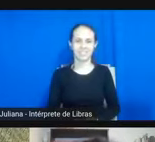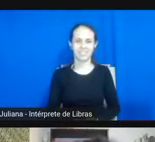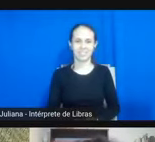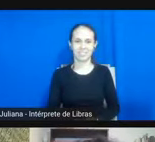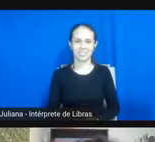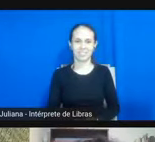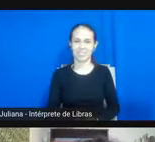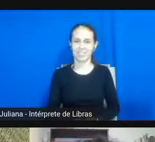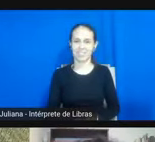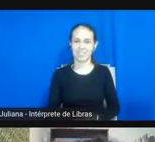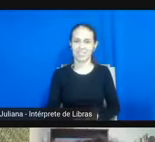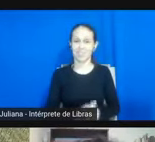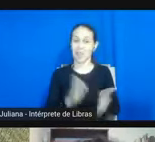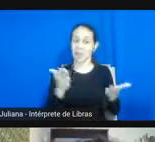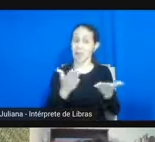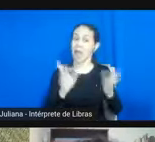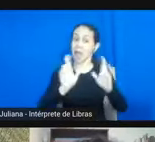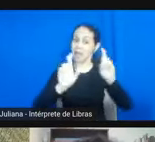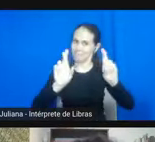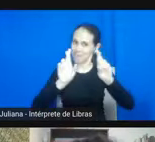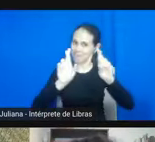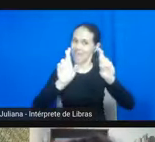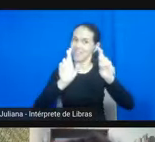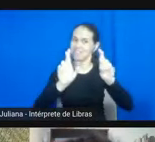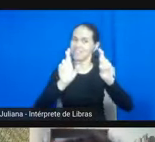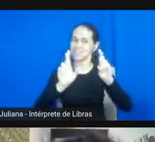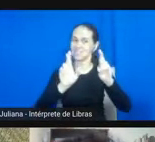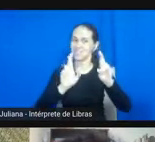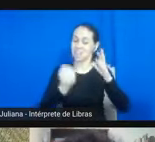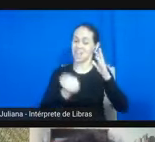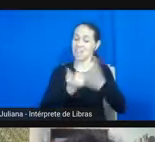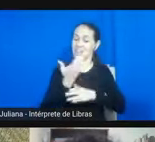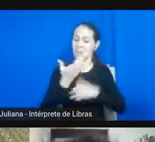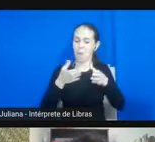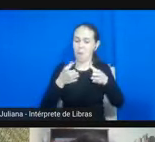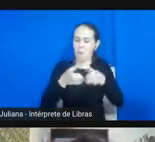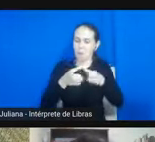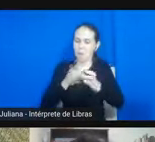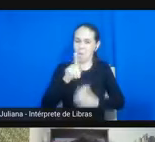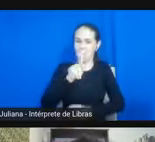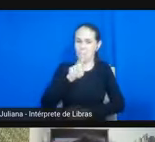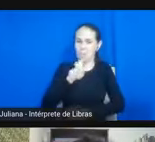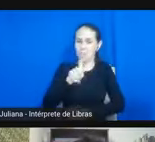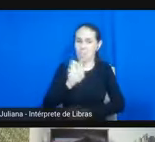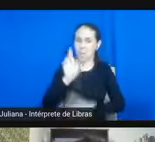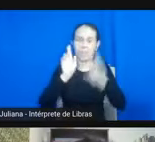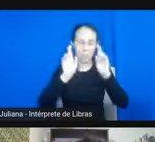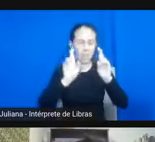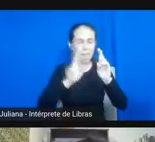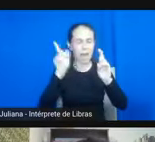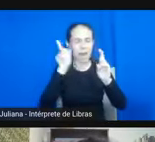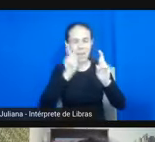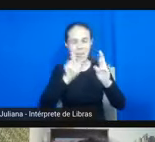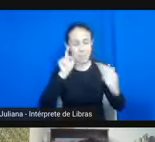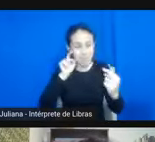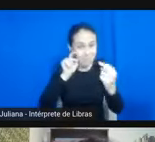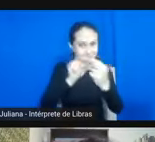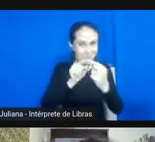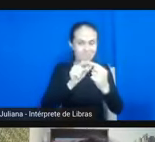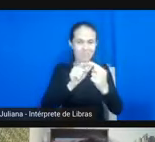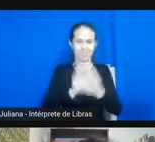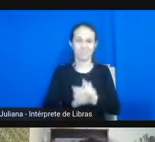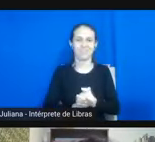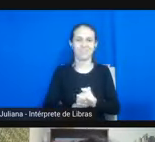altas expectativas em cima do Zefa né queremos poder cumprir todas elas ficamos muito honradas com os